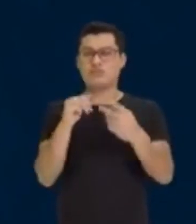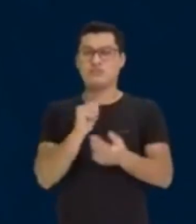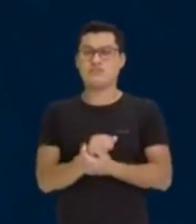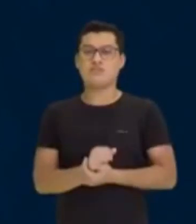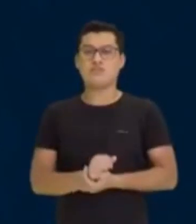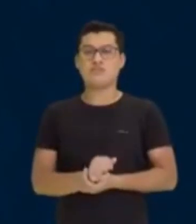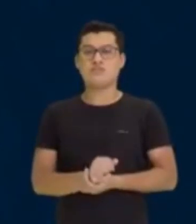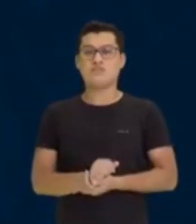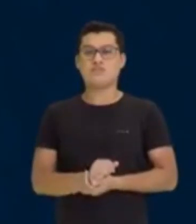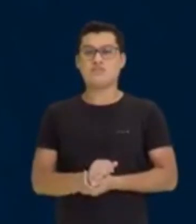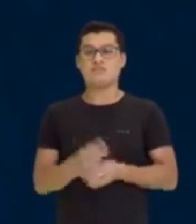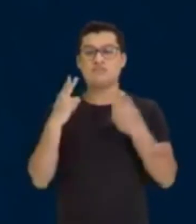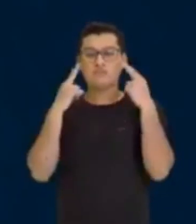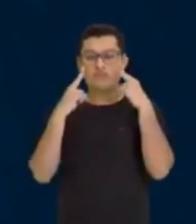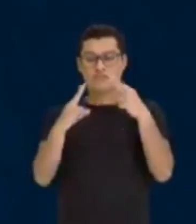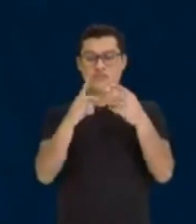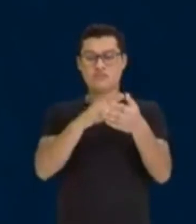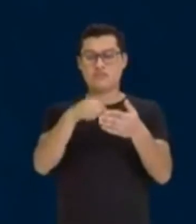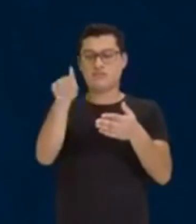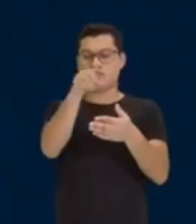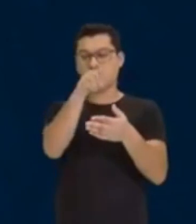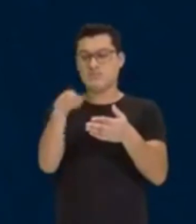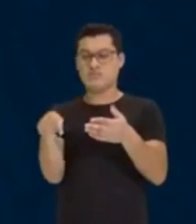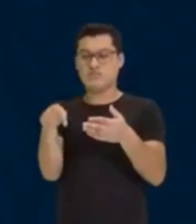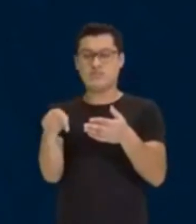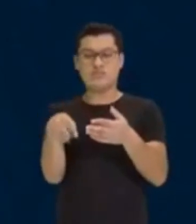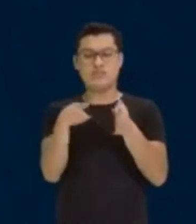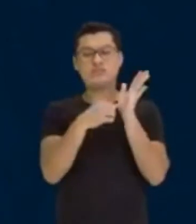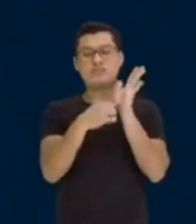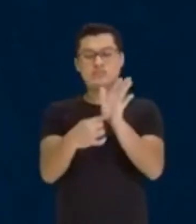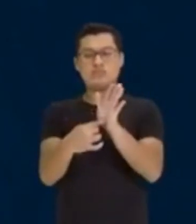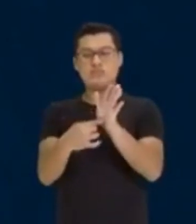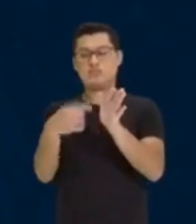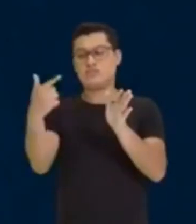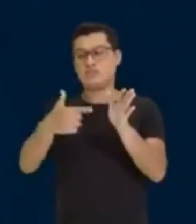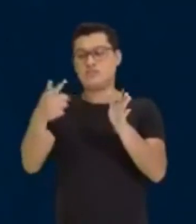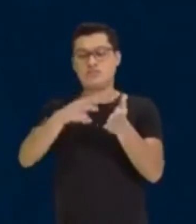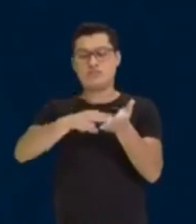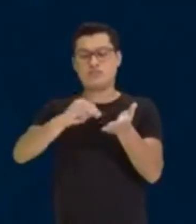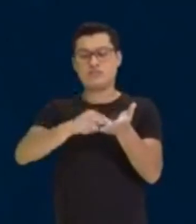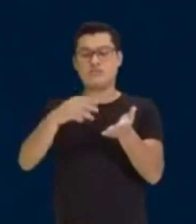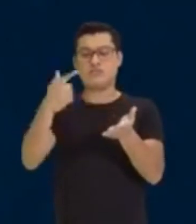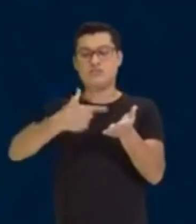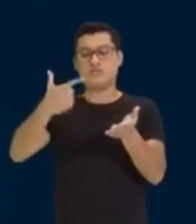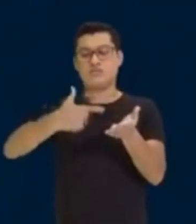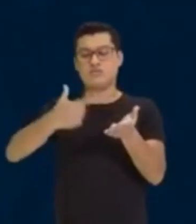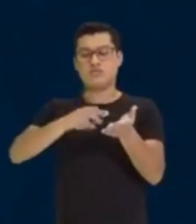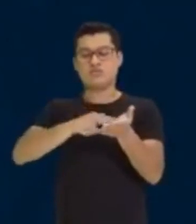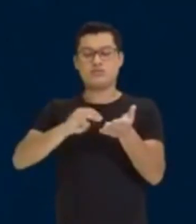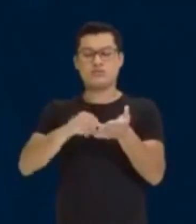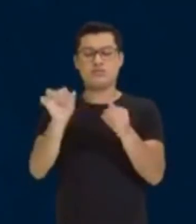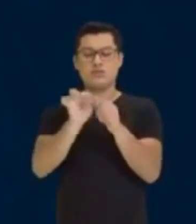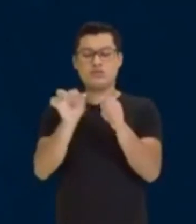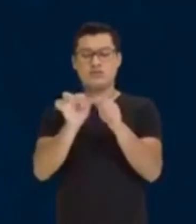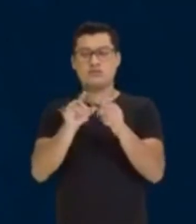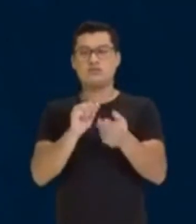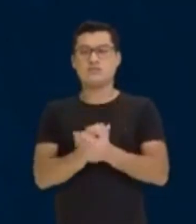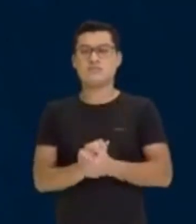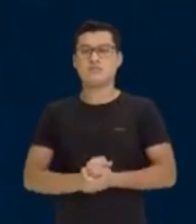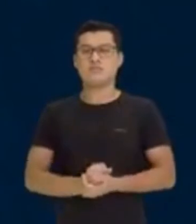é a forma da setinha. Eu vou te apresentar um segundo modo. O segundo modo que você vai fazer,